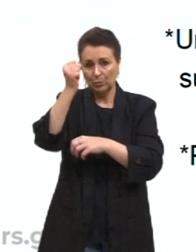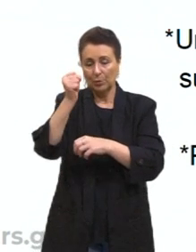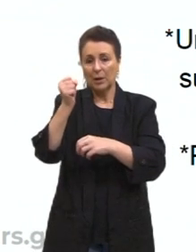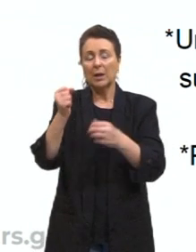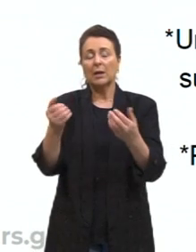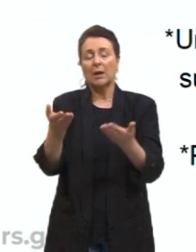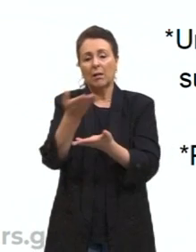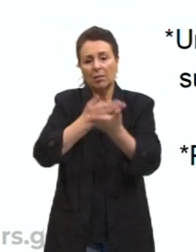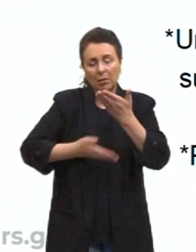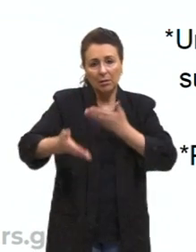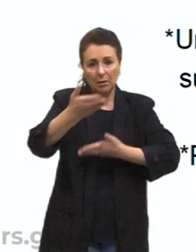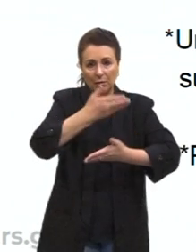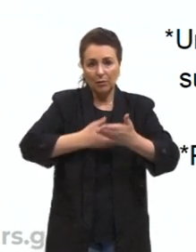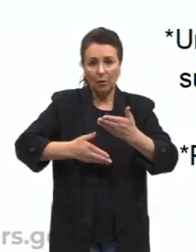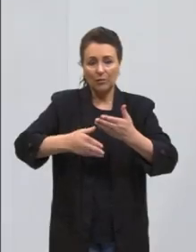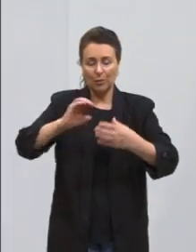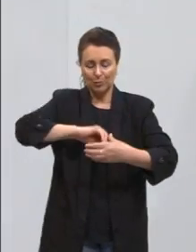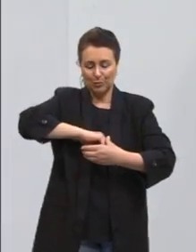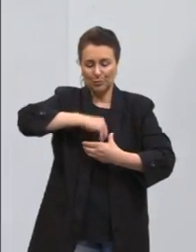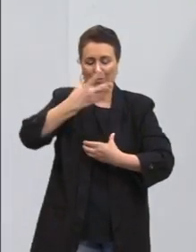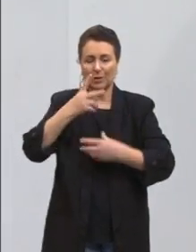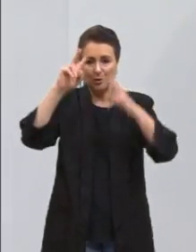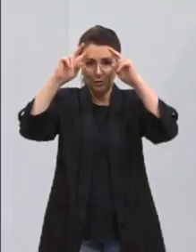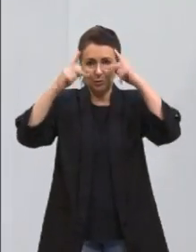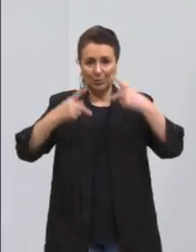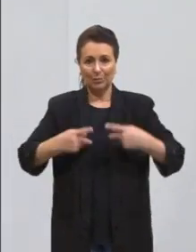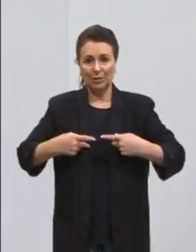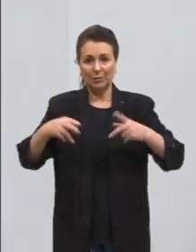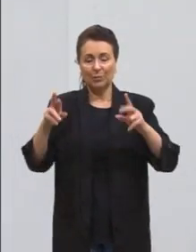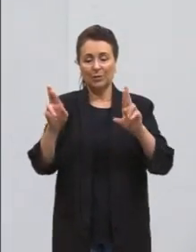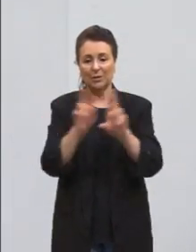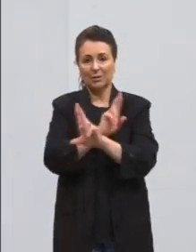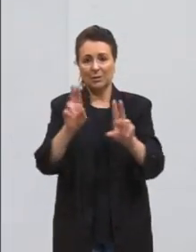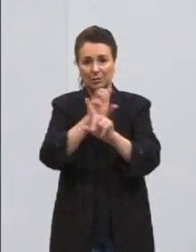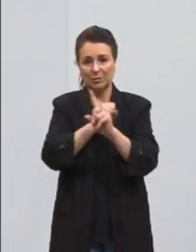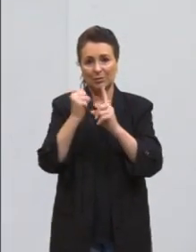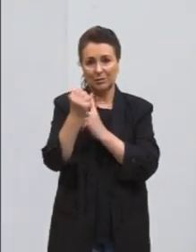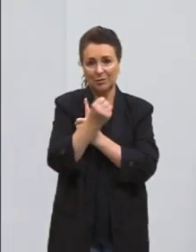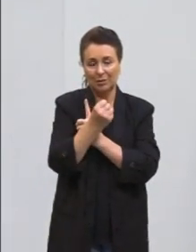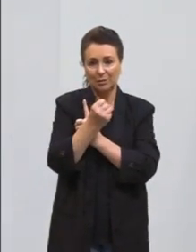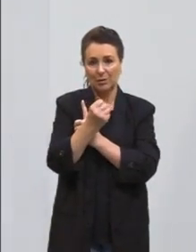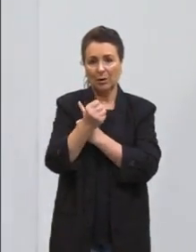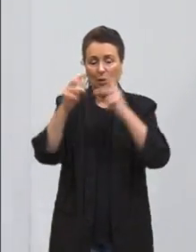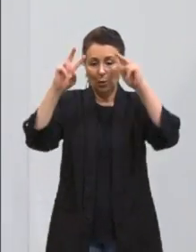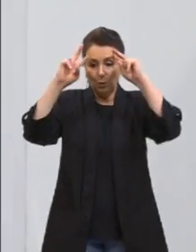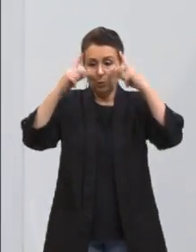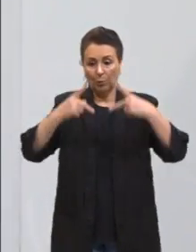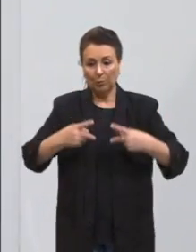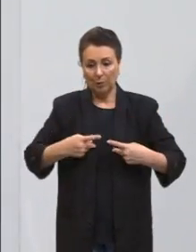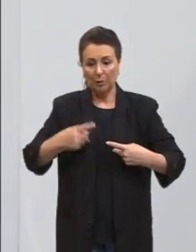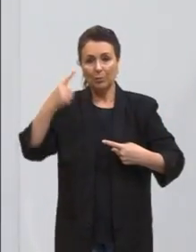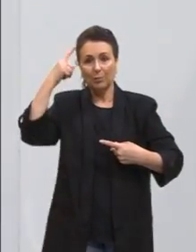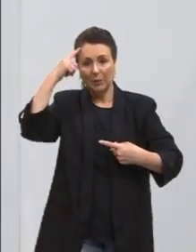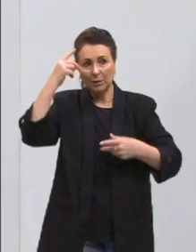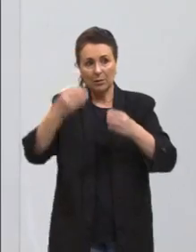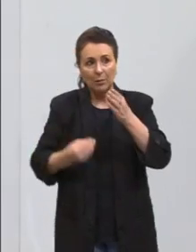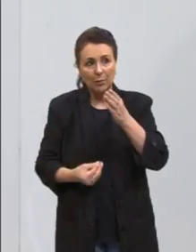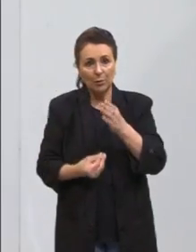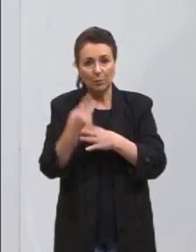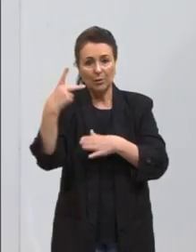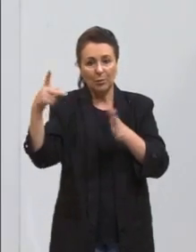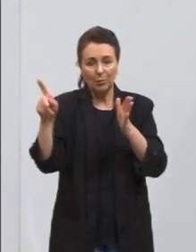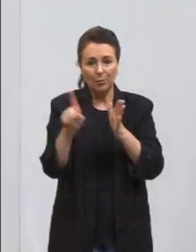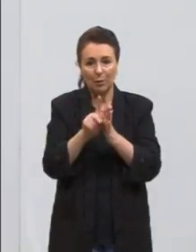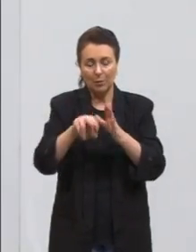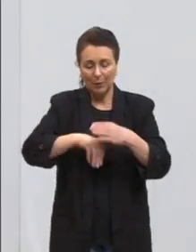subjetividade humana. Ou seja, aquilo que o ser humano também pensa e produz, né? A sua subjetividade. Nós precisamos... Só